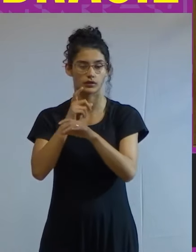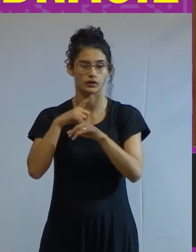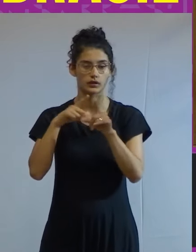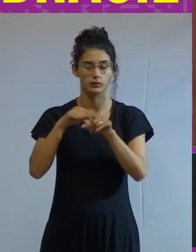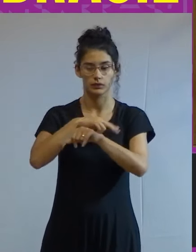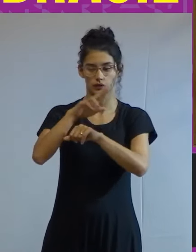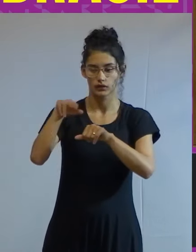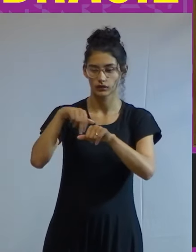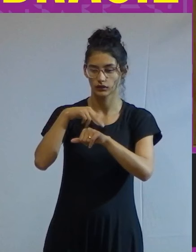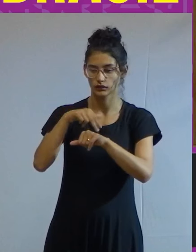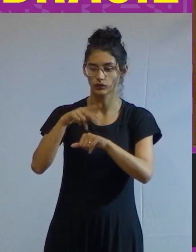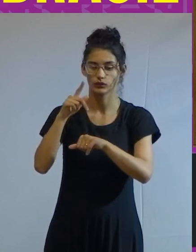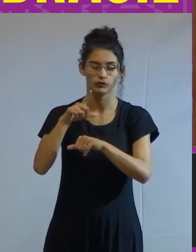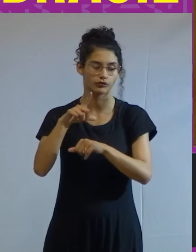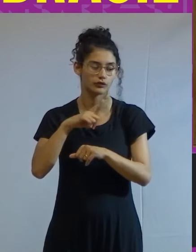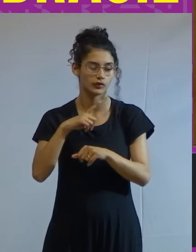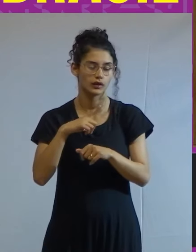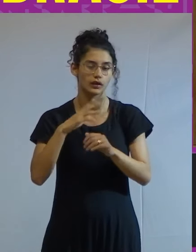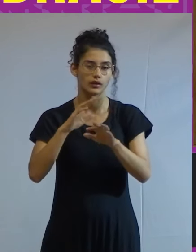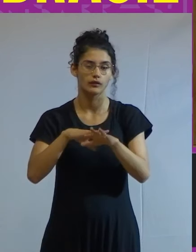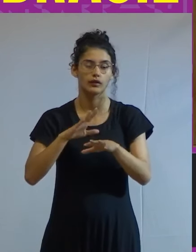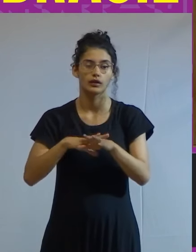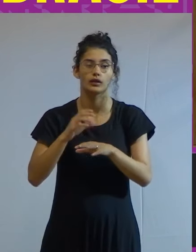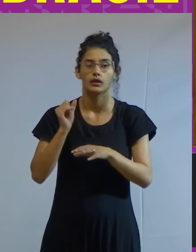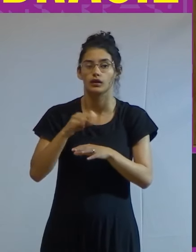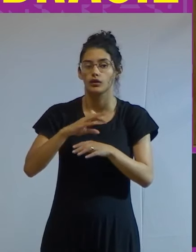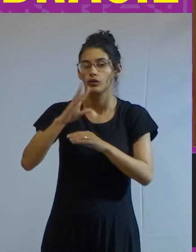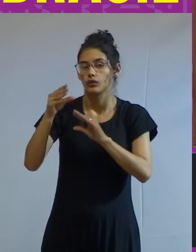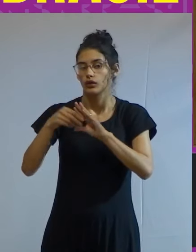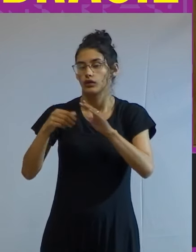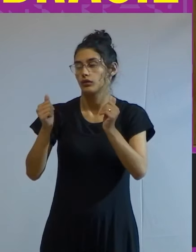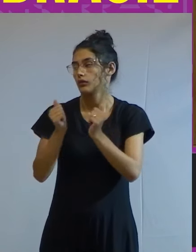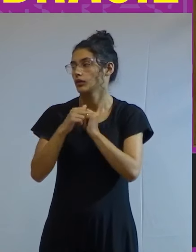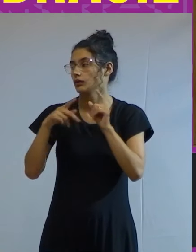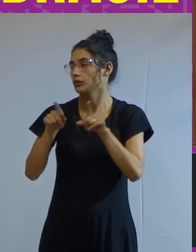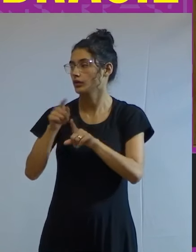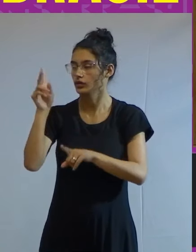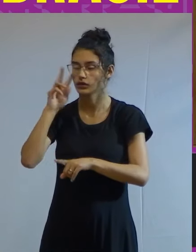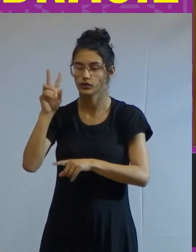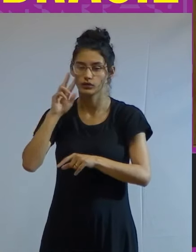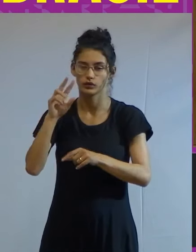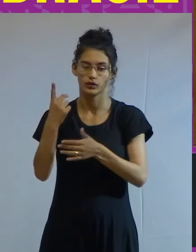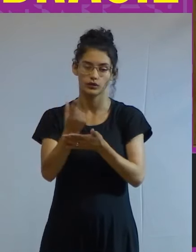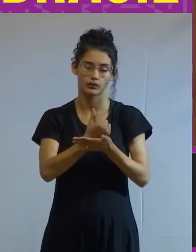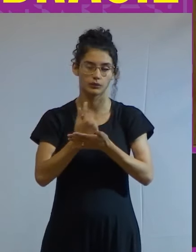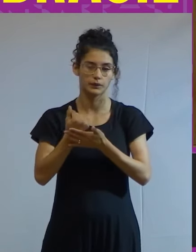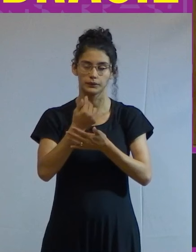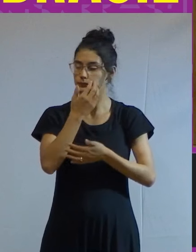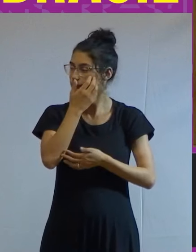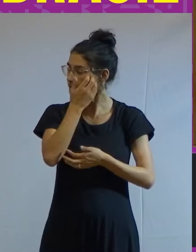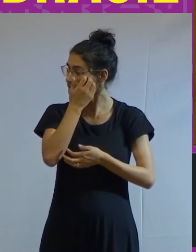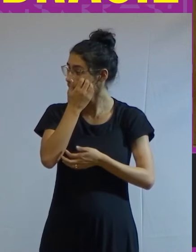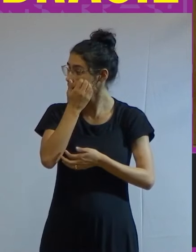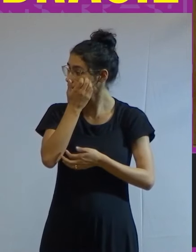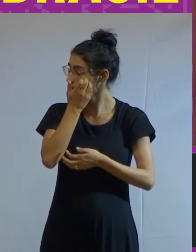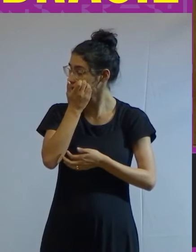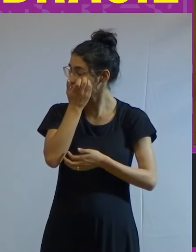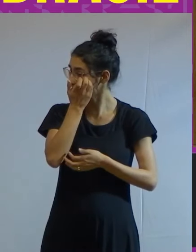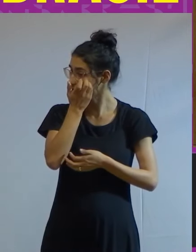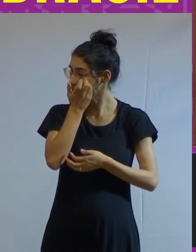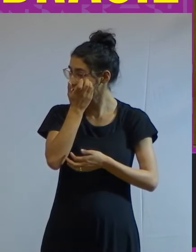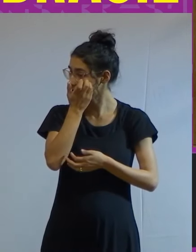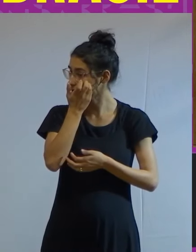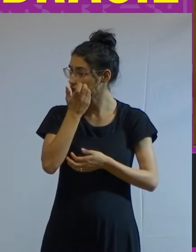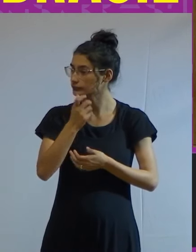da nação não tivesse sido senão um interregno na história do capital um interregno da história do